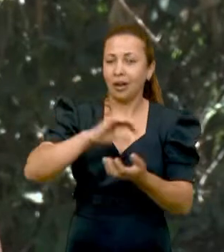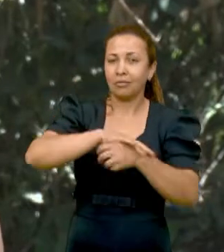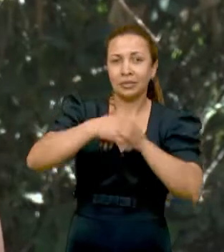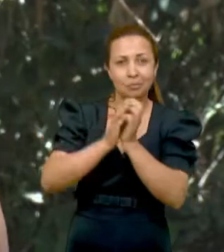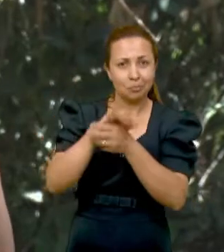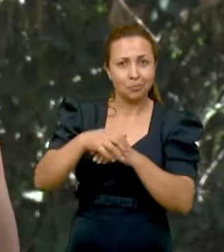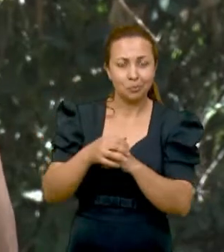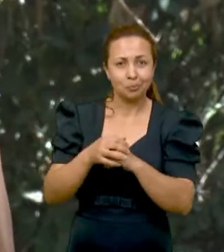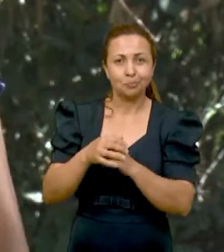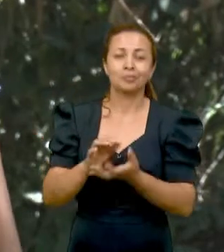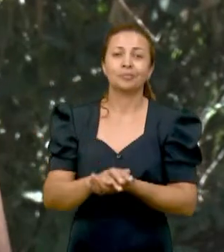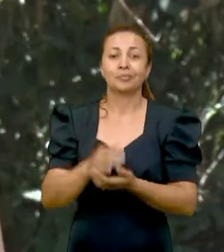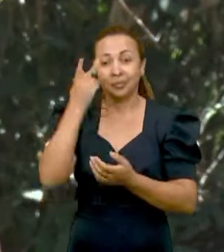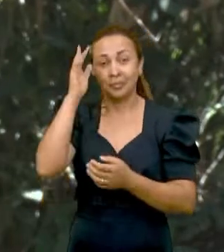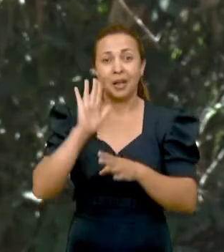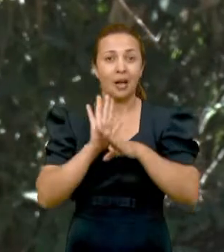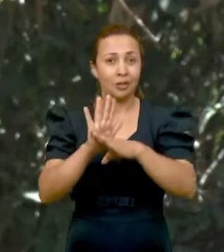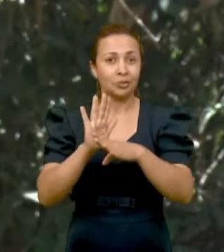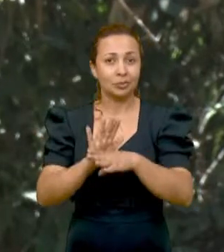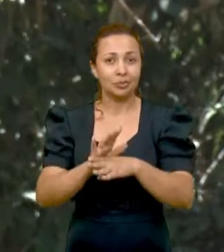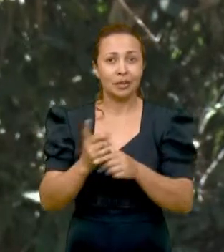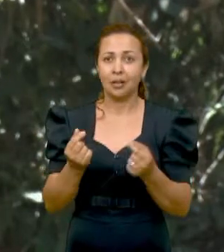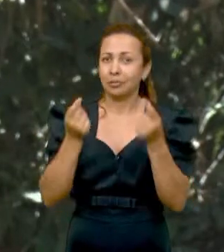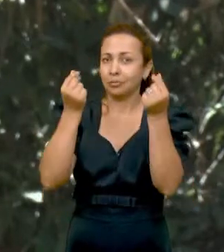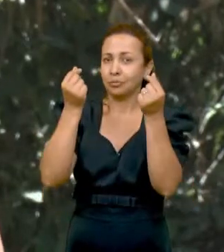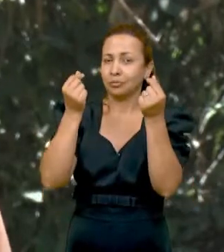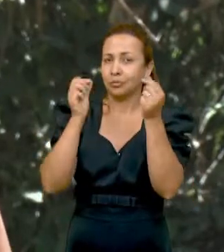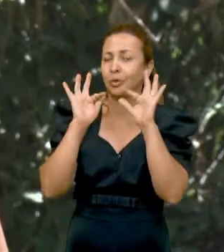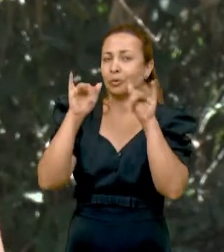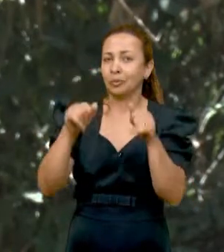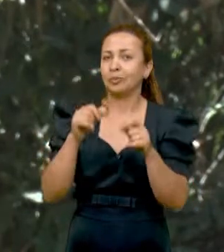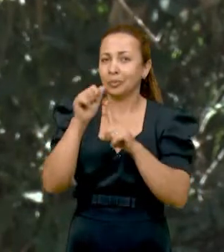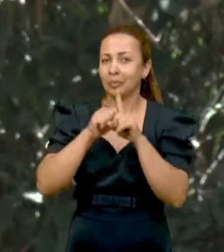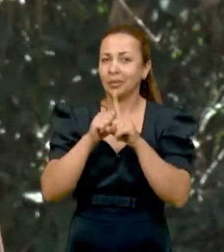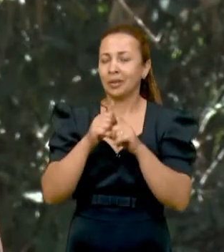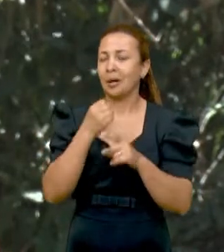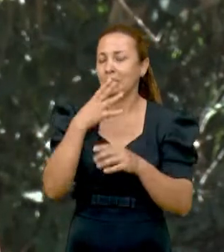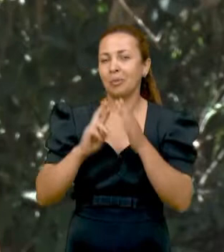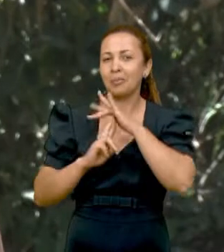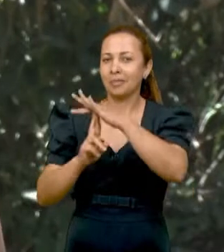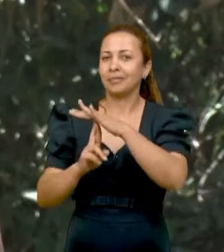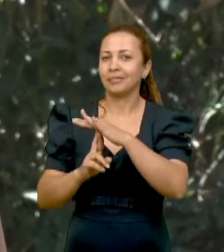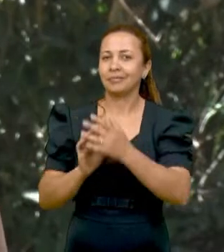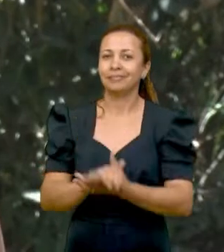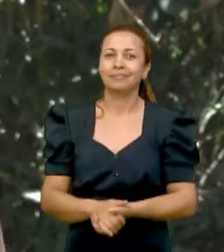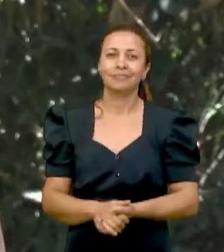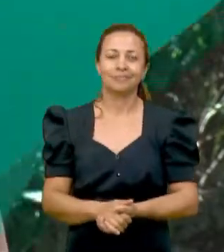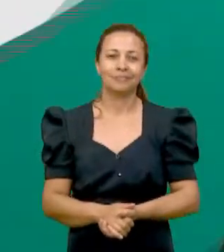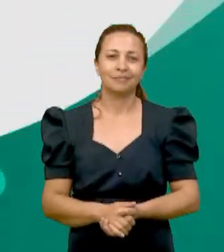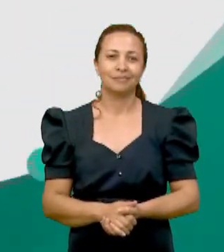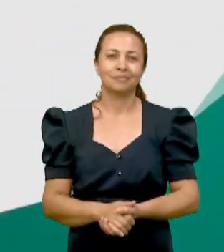em sabão. Além de ajudar nas contas do fim do mês, contribui para preservar o meio ambiente.